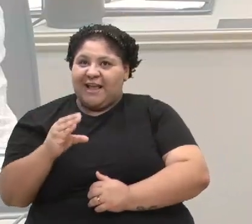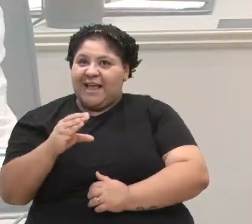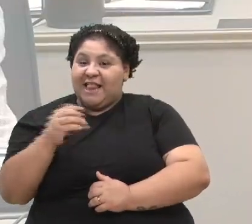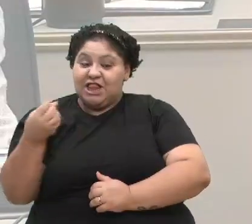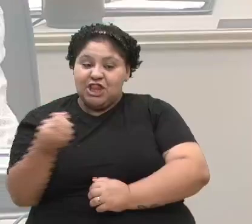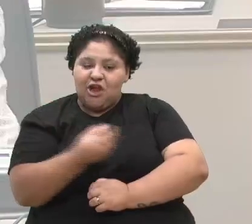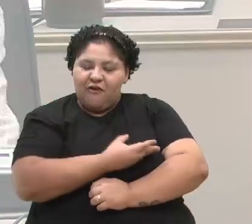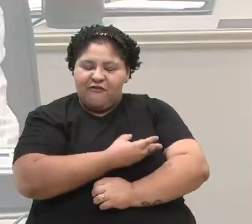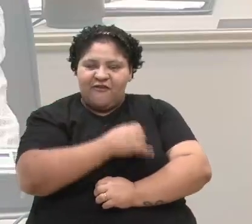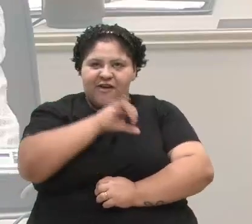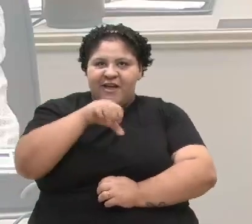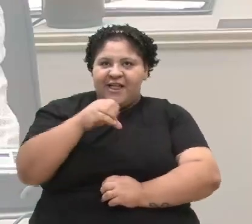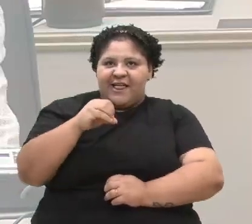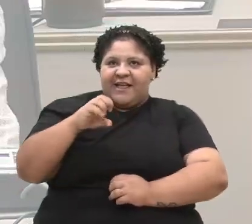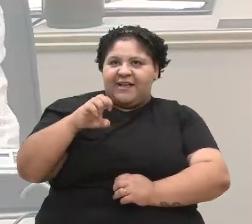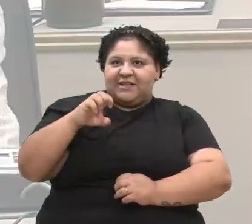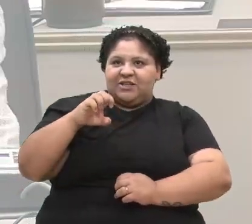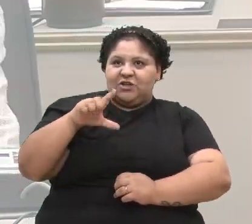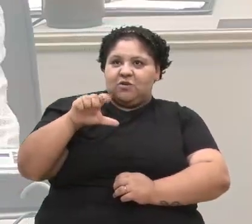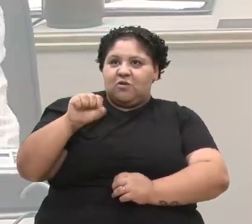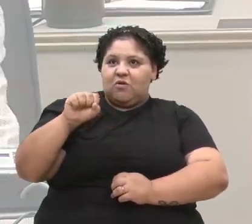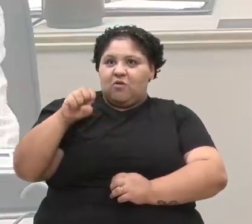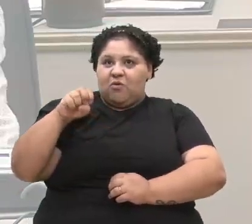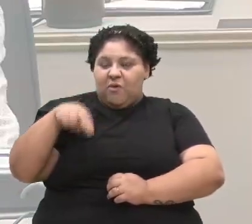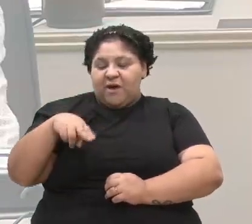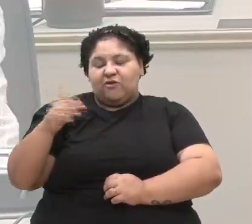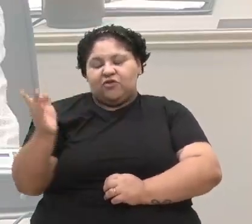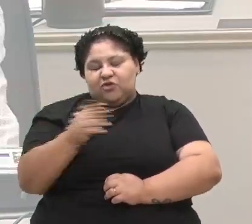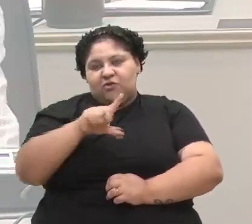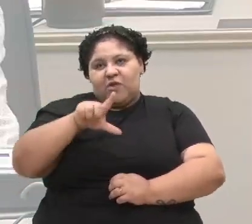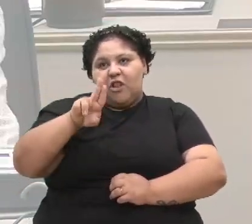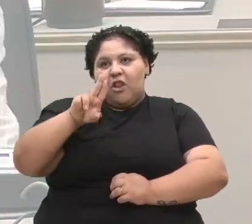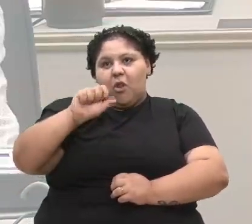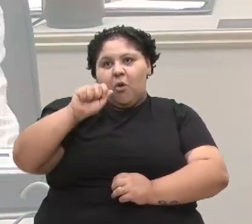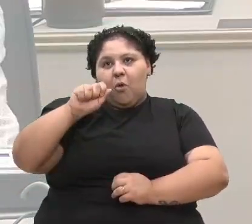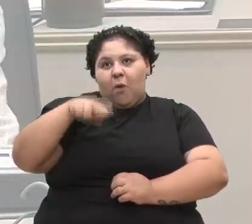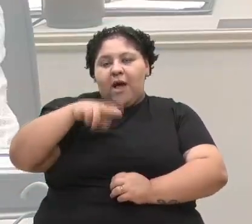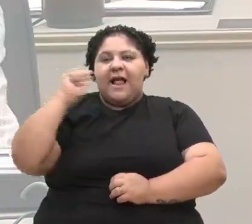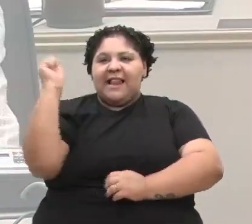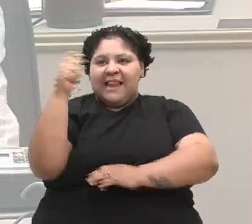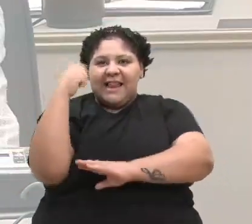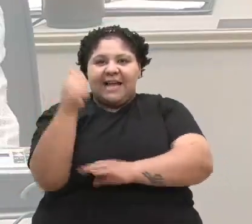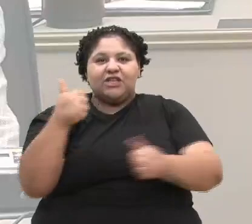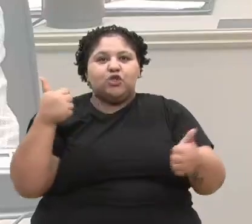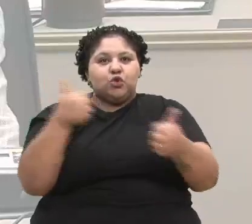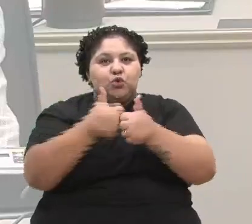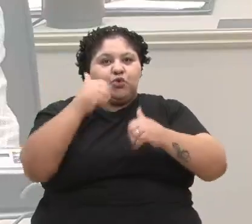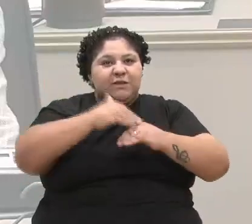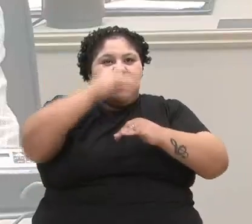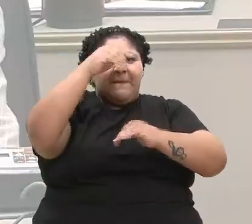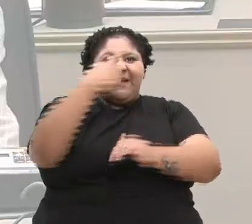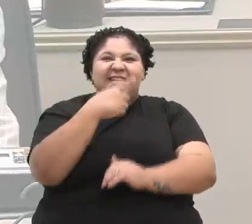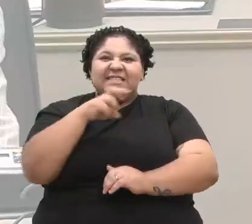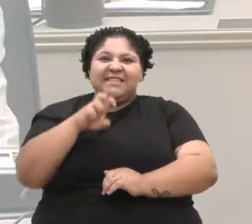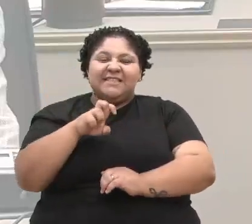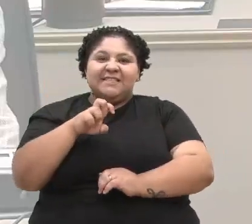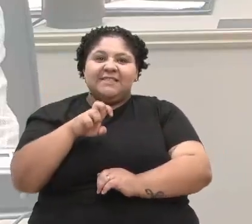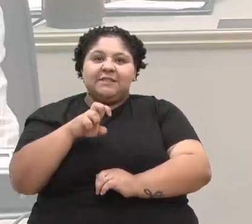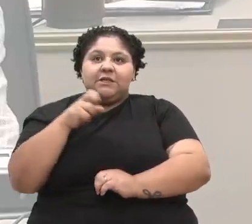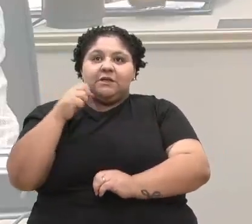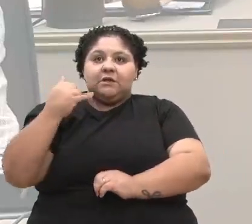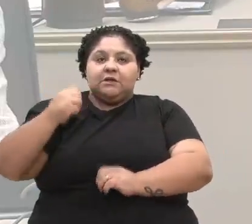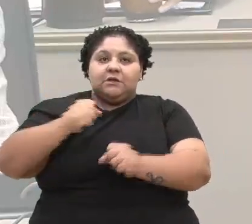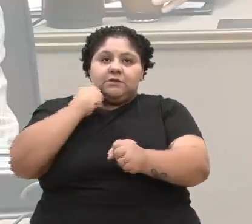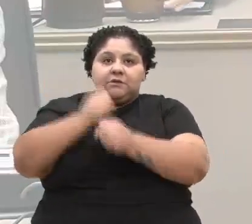e Luan laçam juntos há mais de 15 anos e representam o CTG Herança Galdéria.